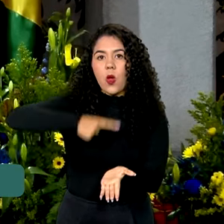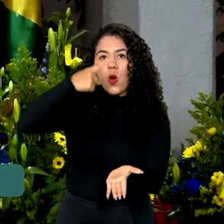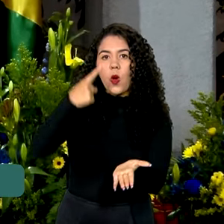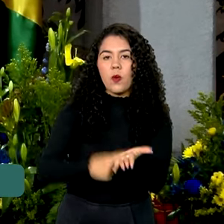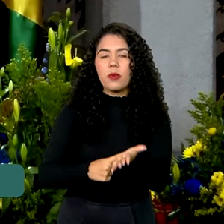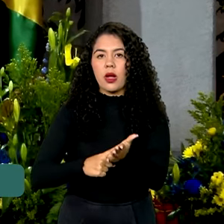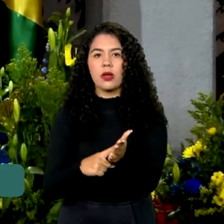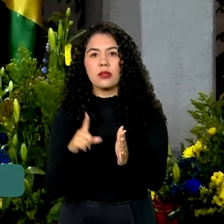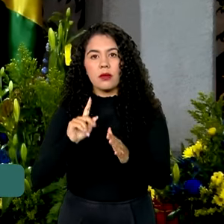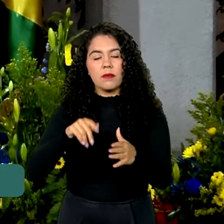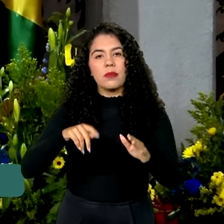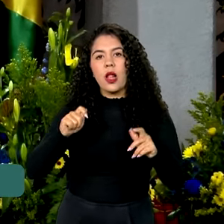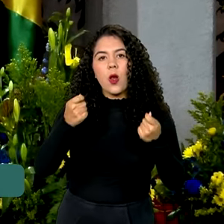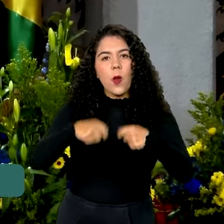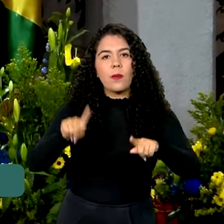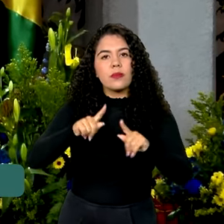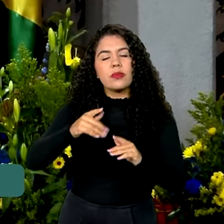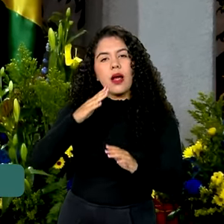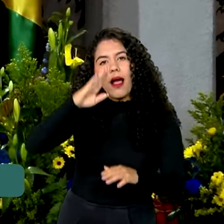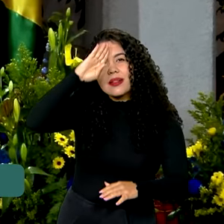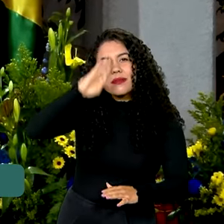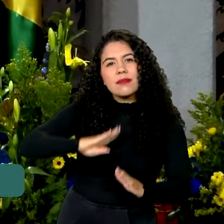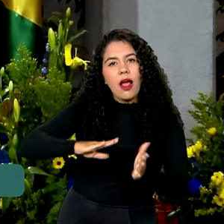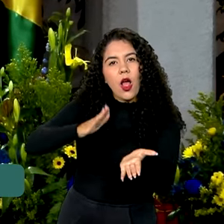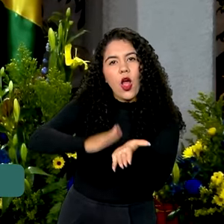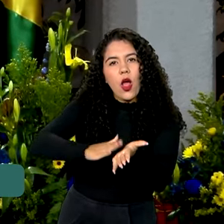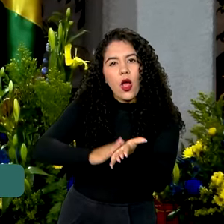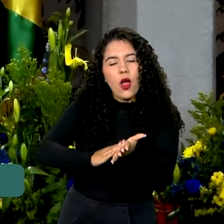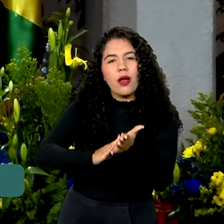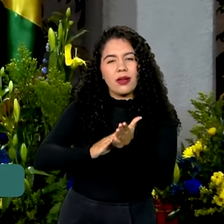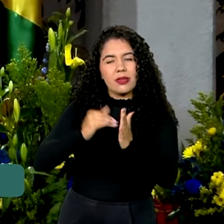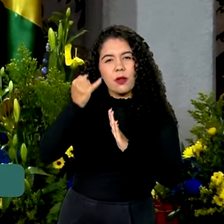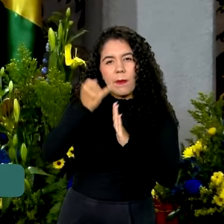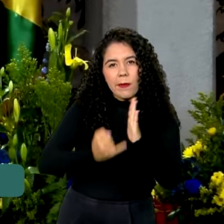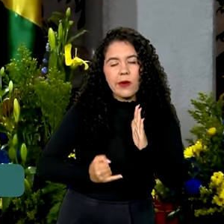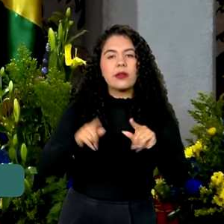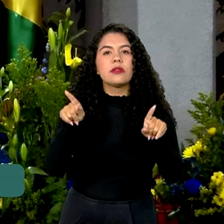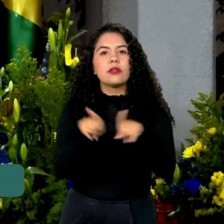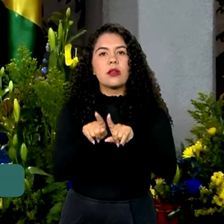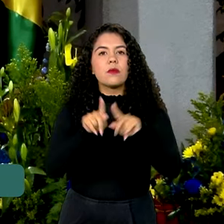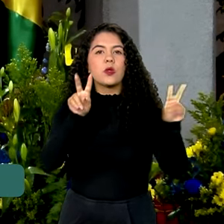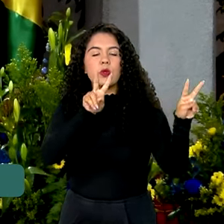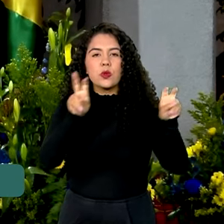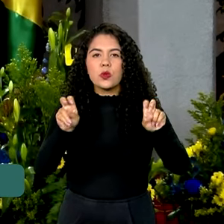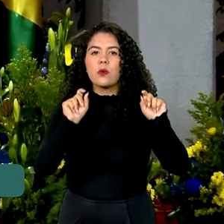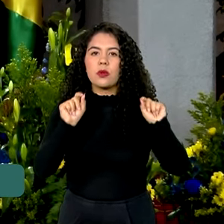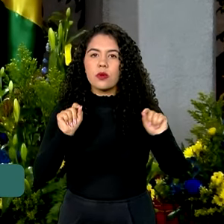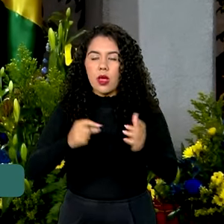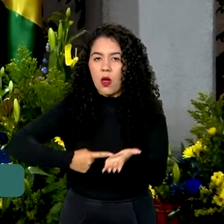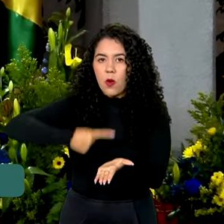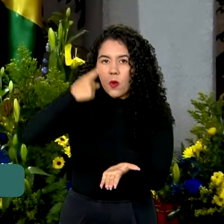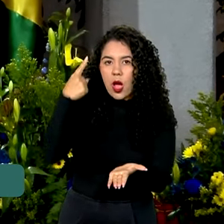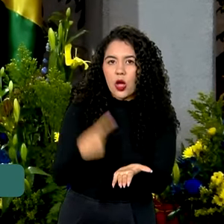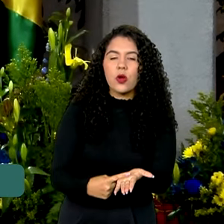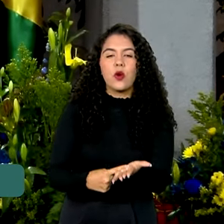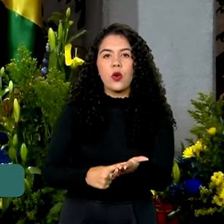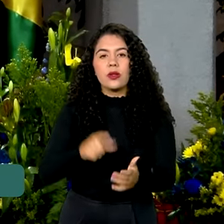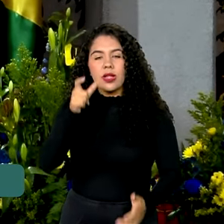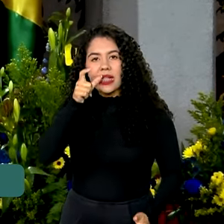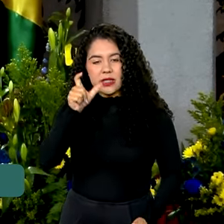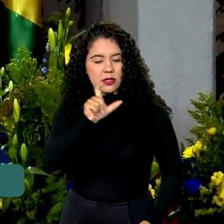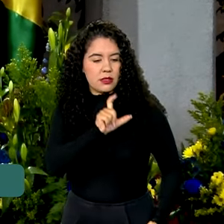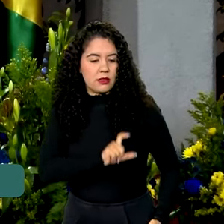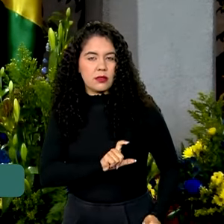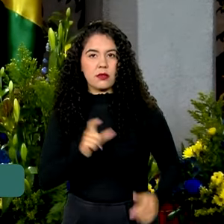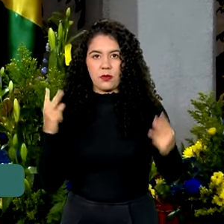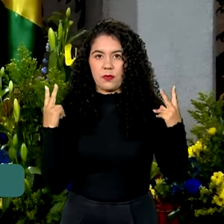que firmamos no ano passado e o acordo de reconhecimento recíproco de carteiras de habilitação que